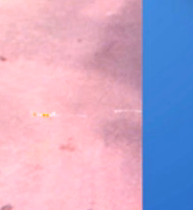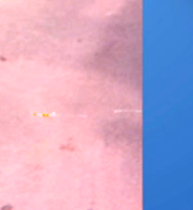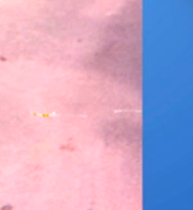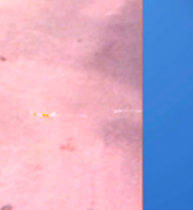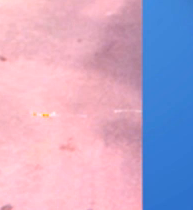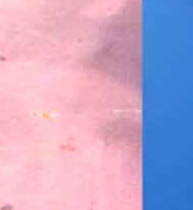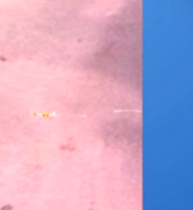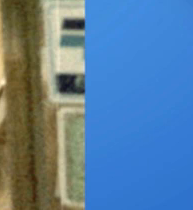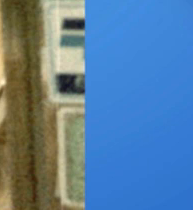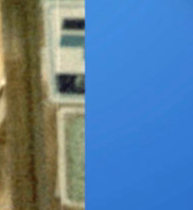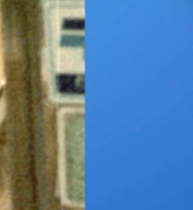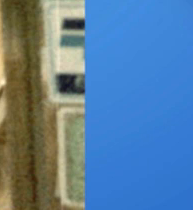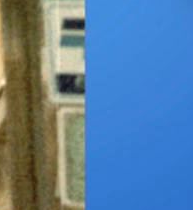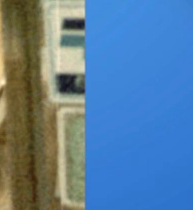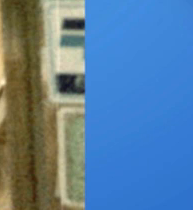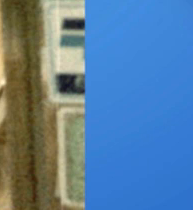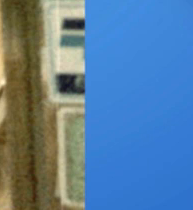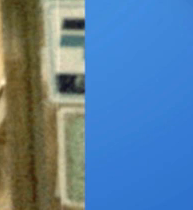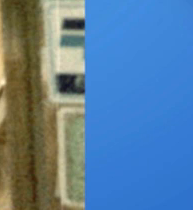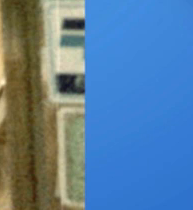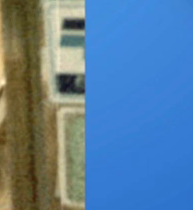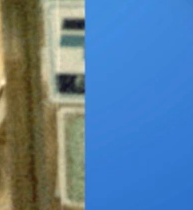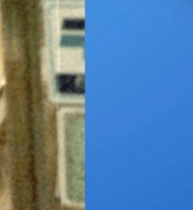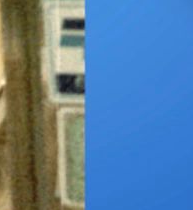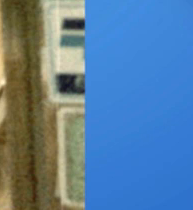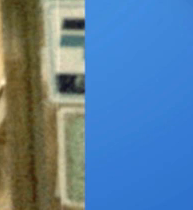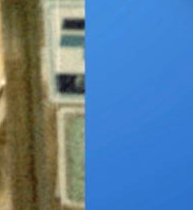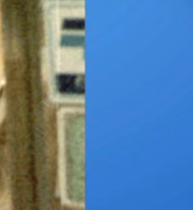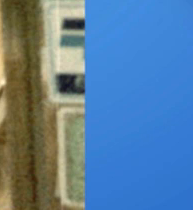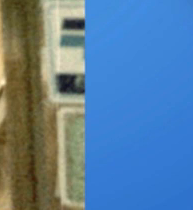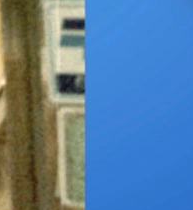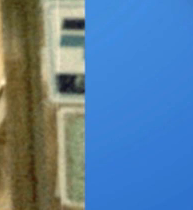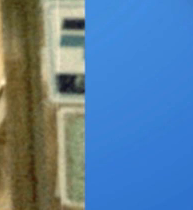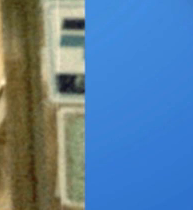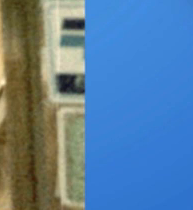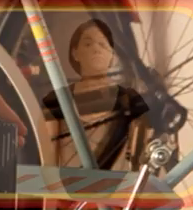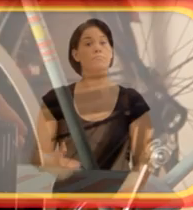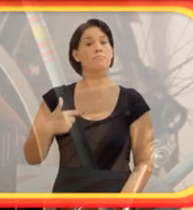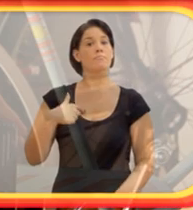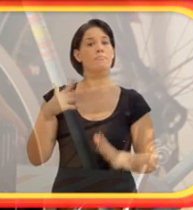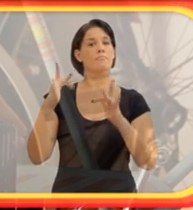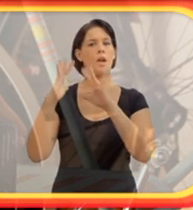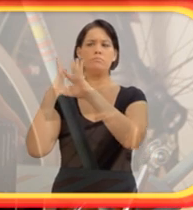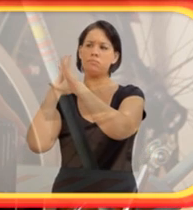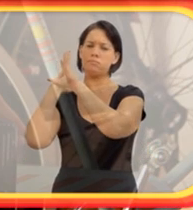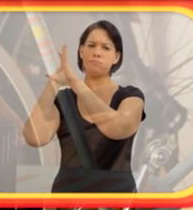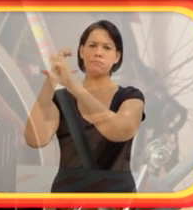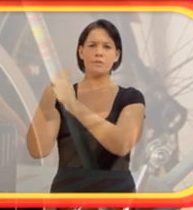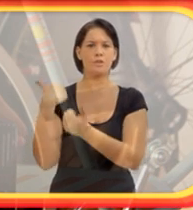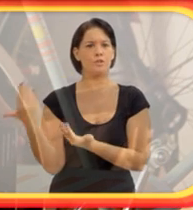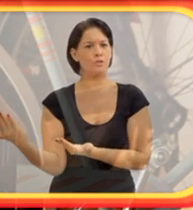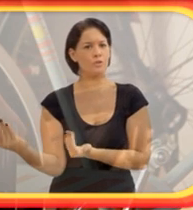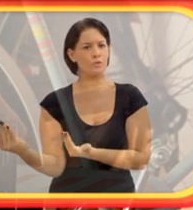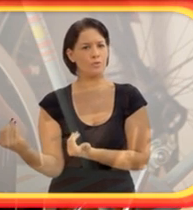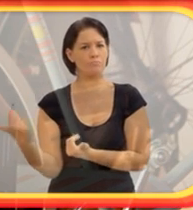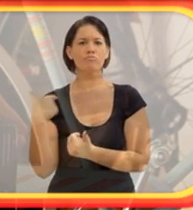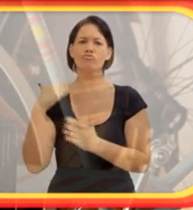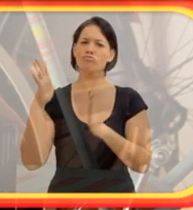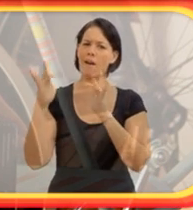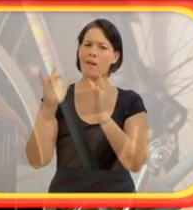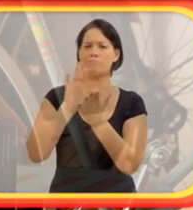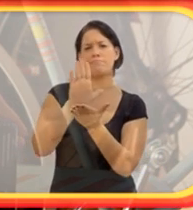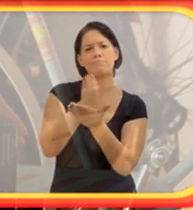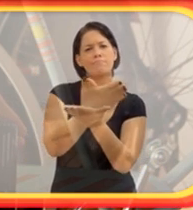e um rapaz à frente de uma placa indicativa. Outra, Eduardo ajoelhado na cadeira. Tive algumas namoradas, como qualquer pessoa,